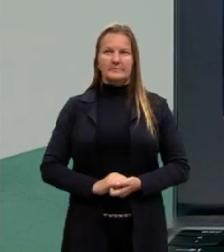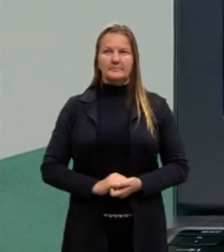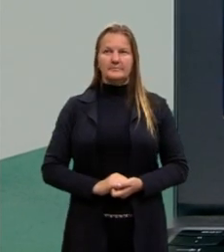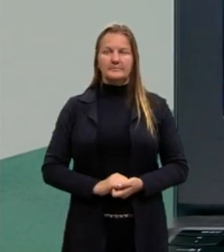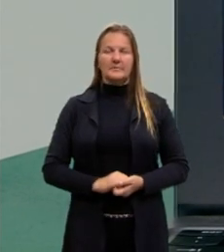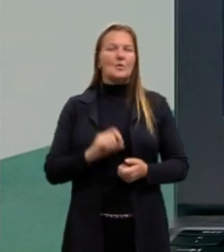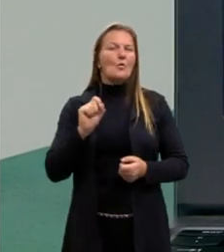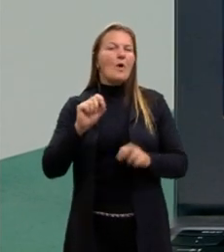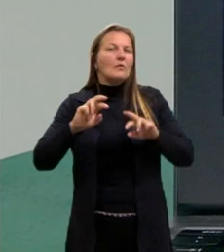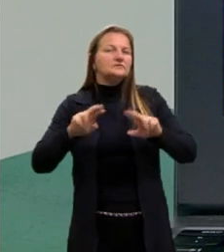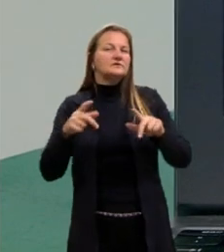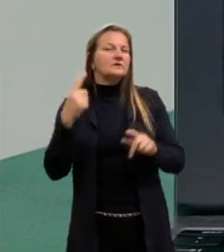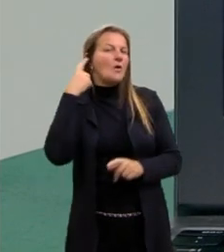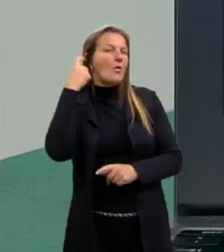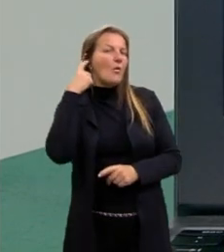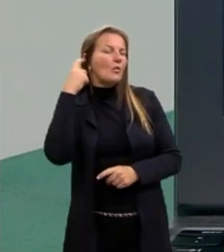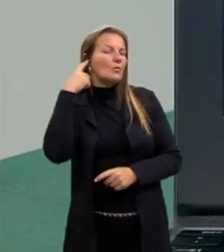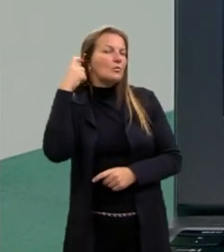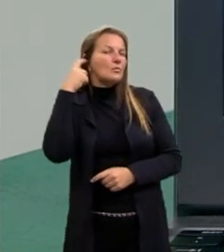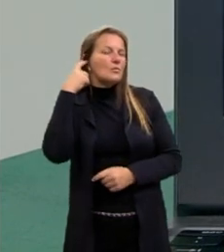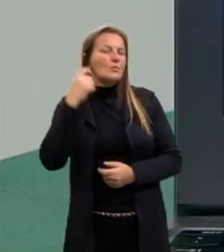A gente pode colocar, então,